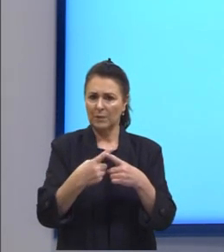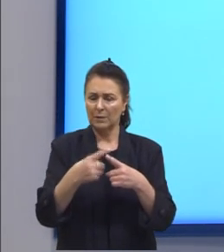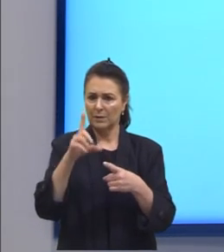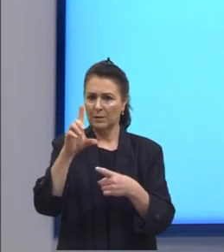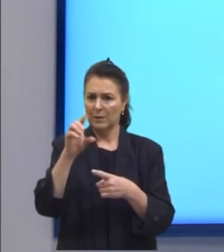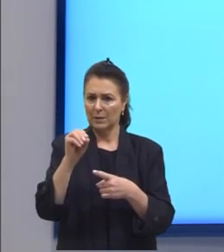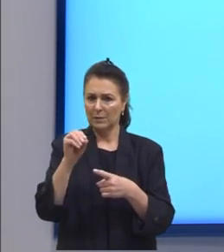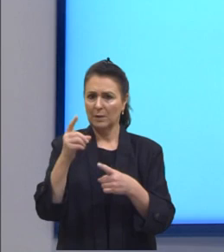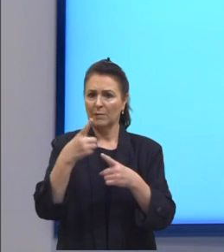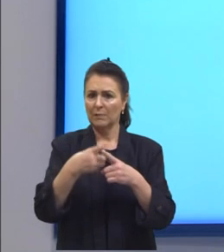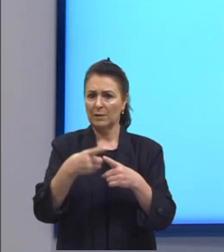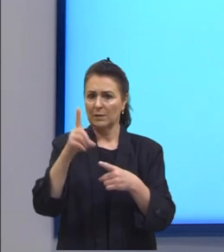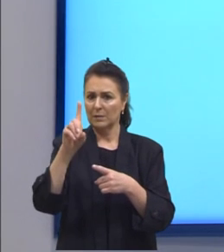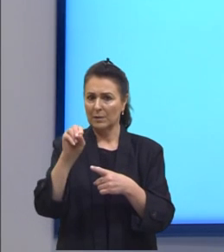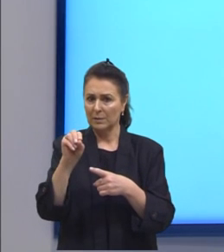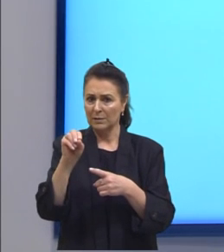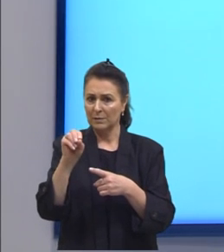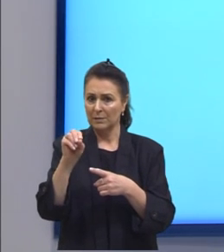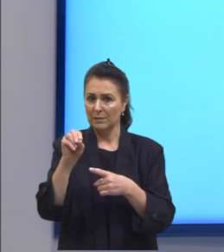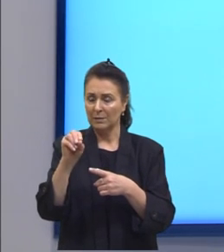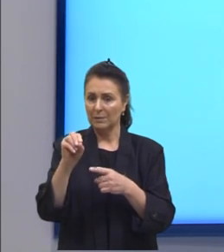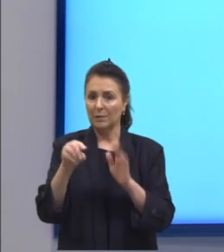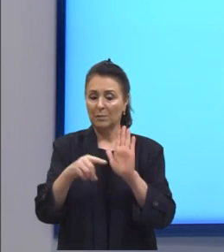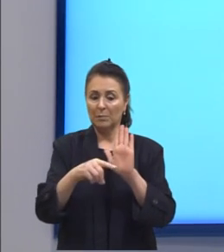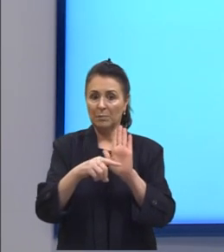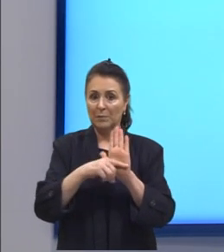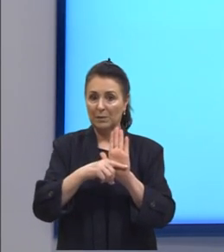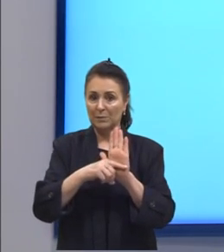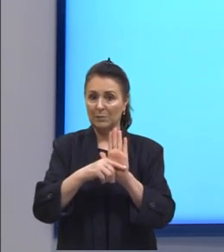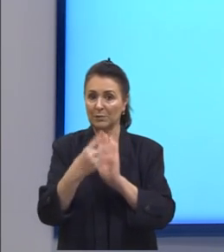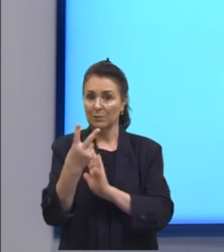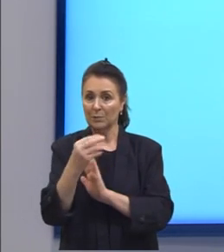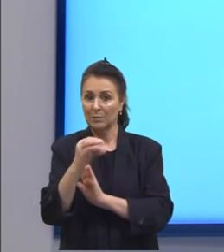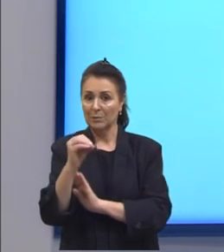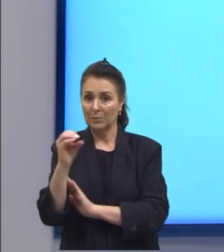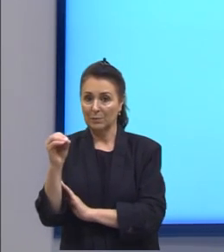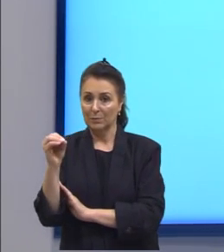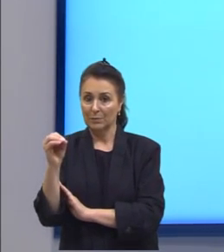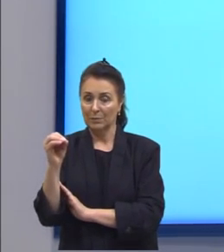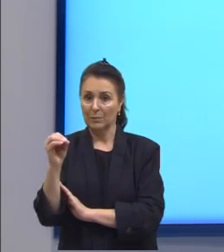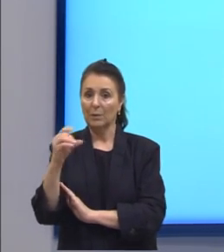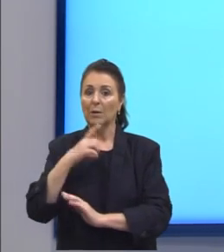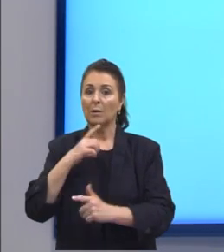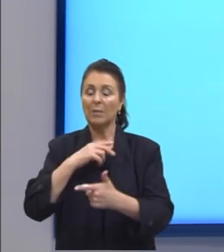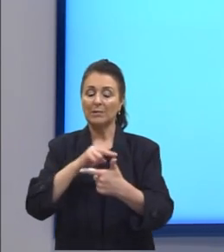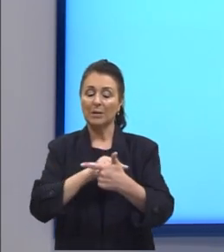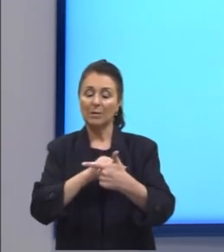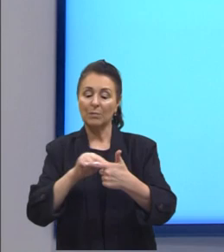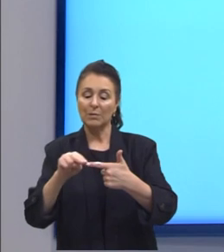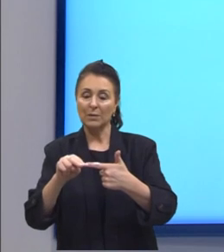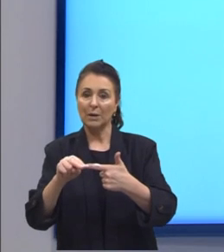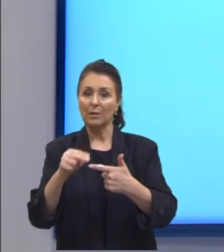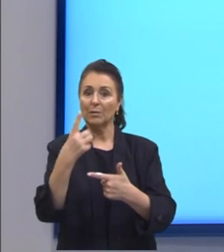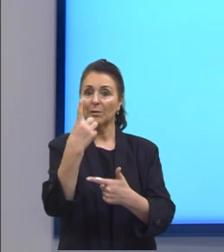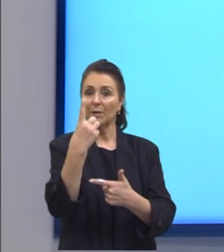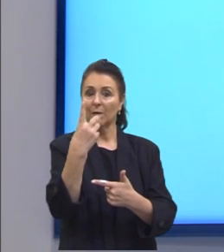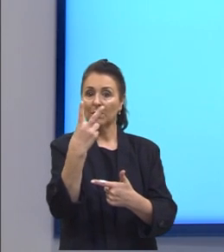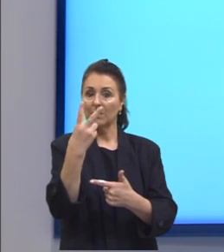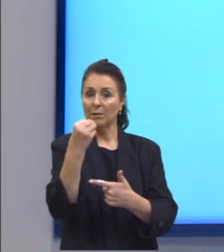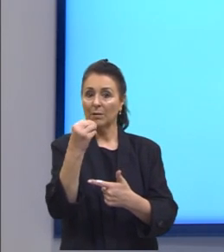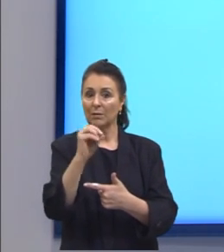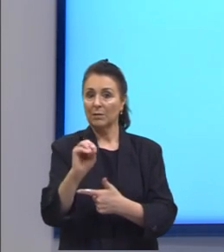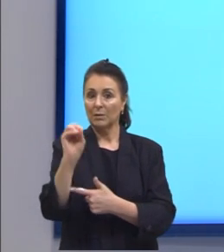vezes 10 ficaria então menos 200 mas ainda temos cosseno de 120 graus